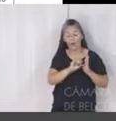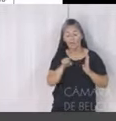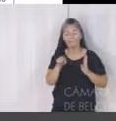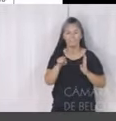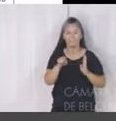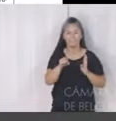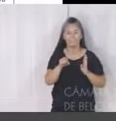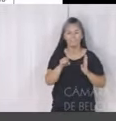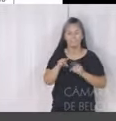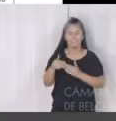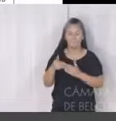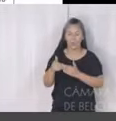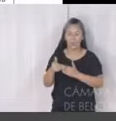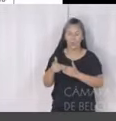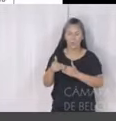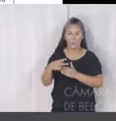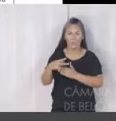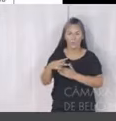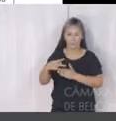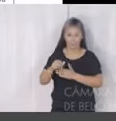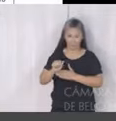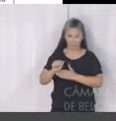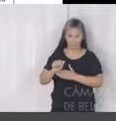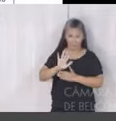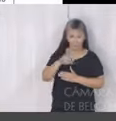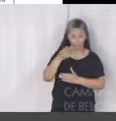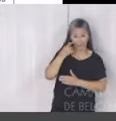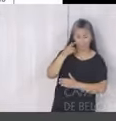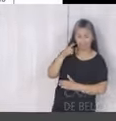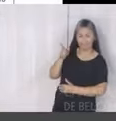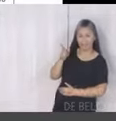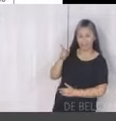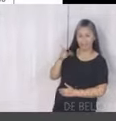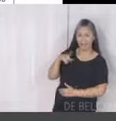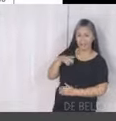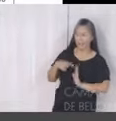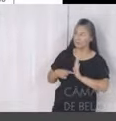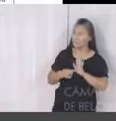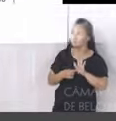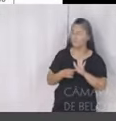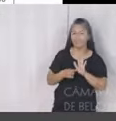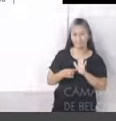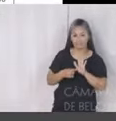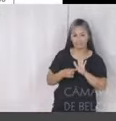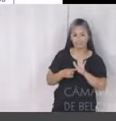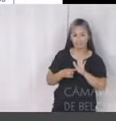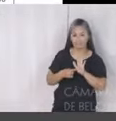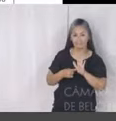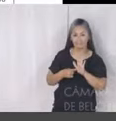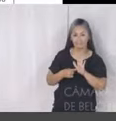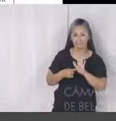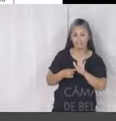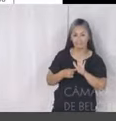Aqui vou passar rapidamente, como fiz ontem, sobre a estrutura da receita, como o público pode ser outro, outras pessoas estão nos acompanhando.